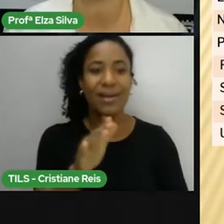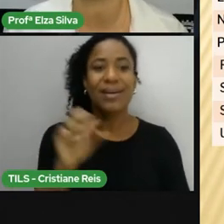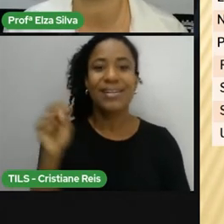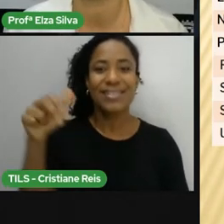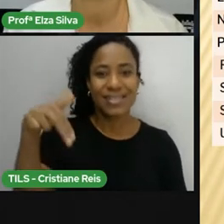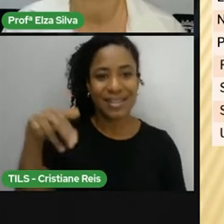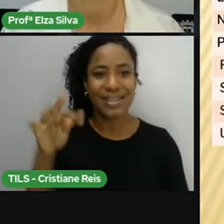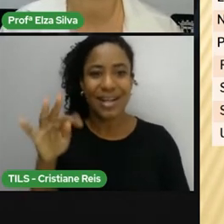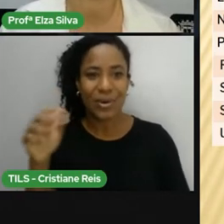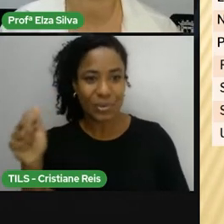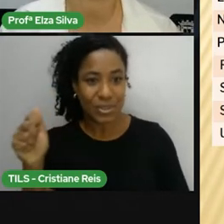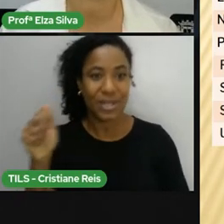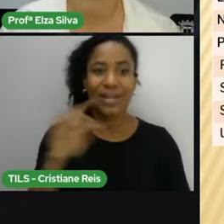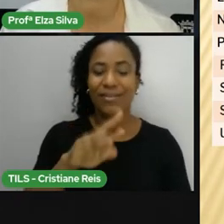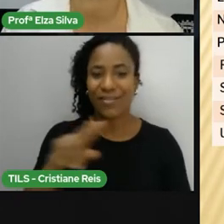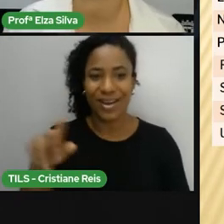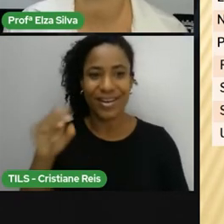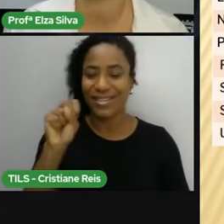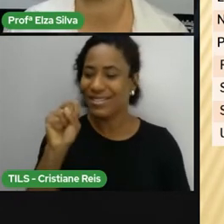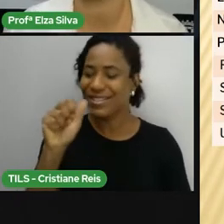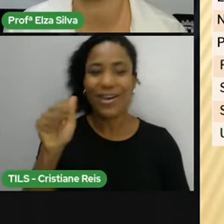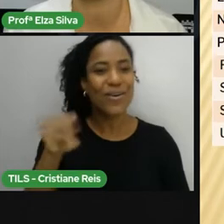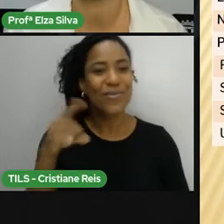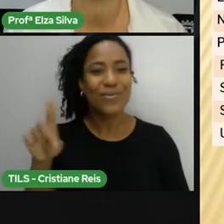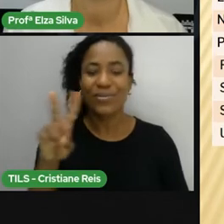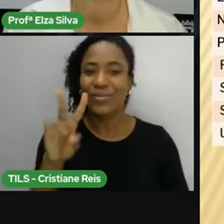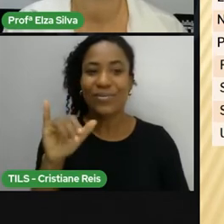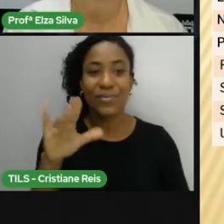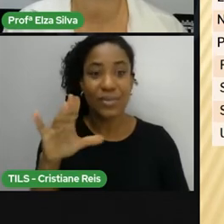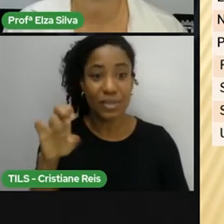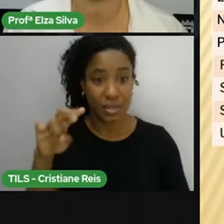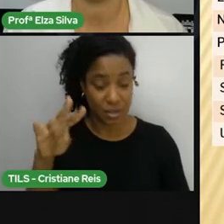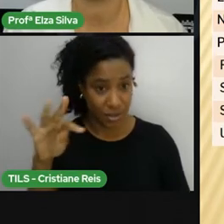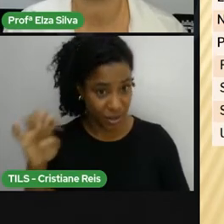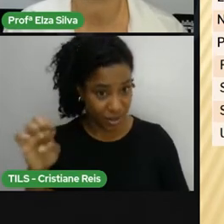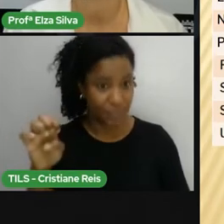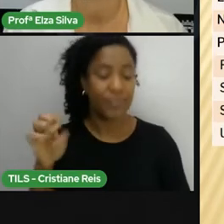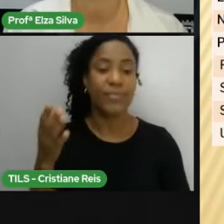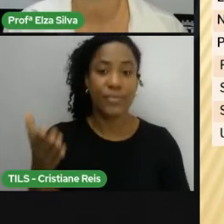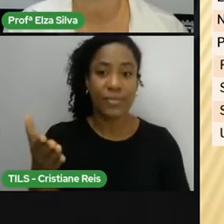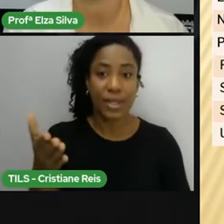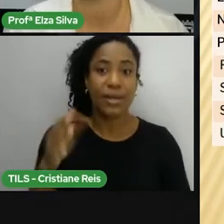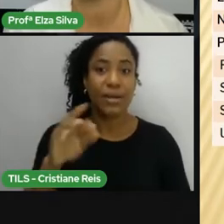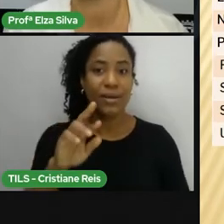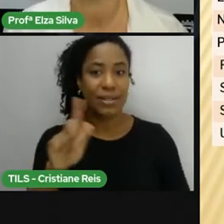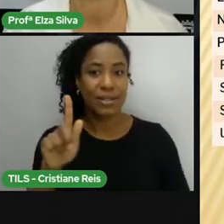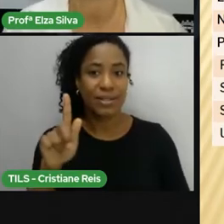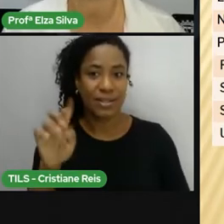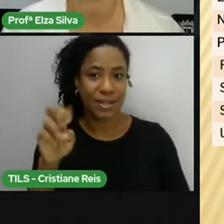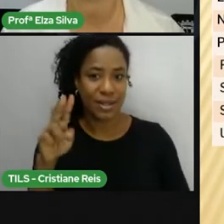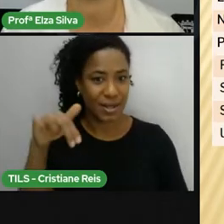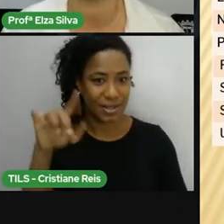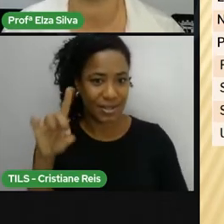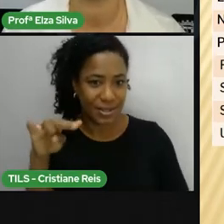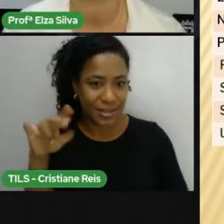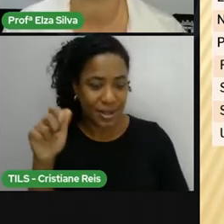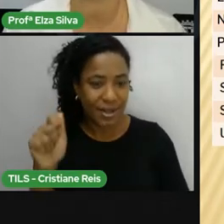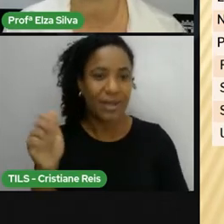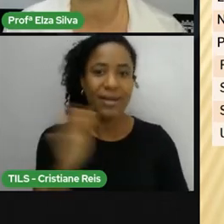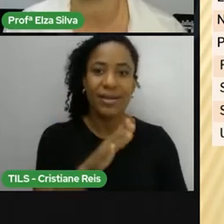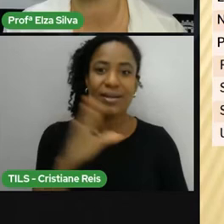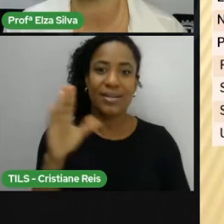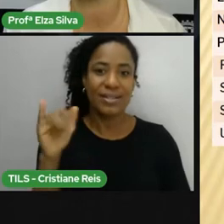e Neves São Vicente e Granadinas Seixalés Serra Leoa Singapura